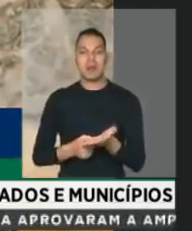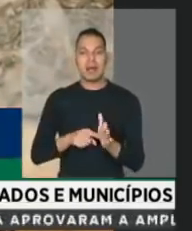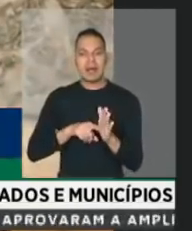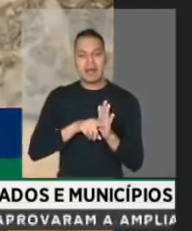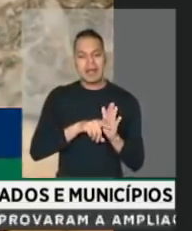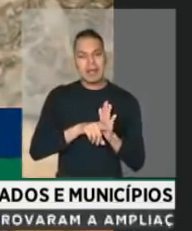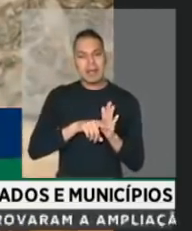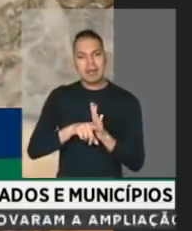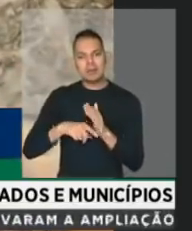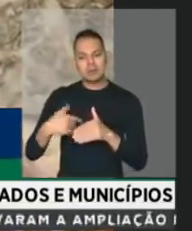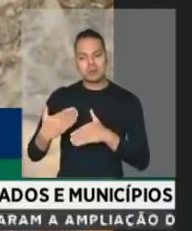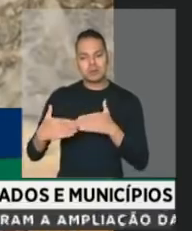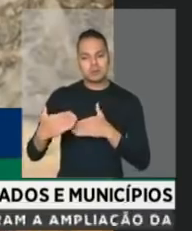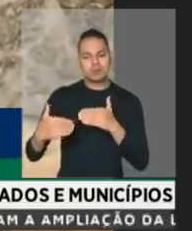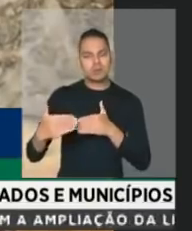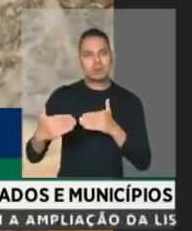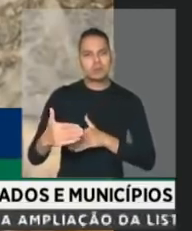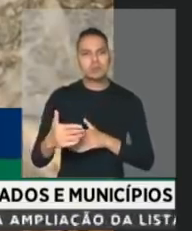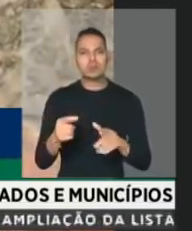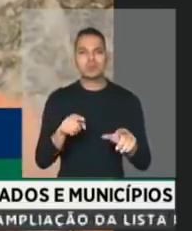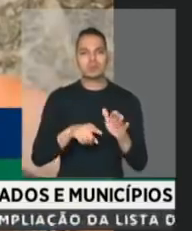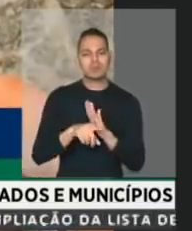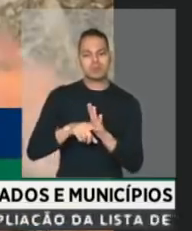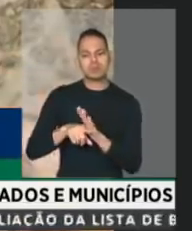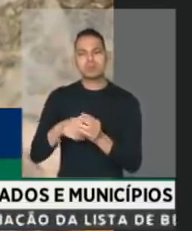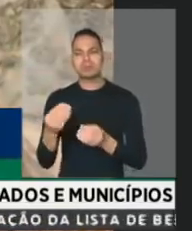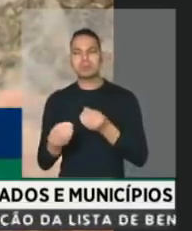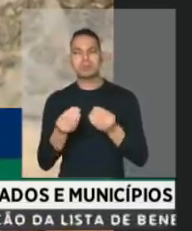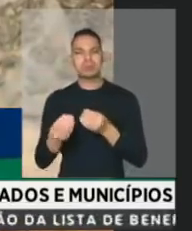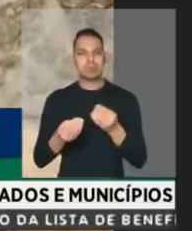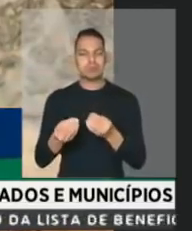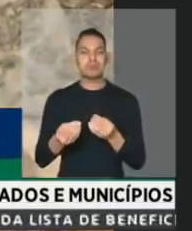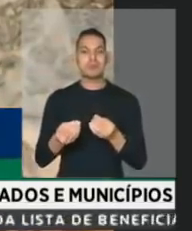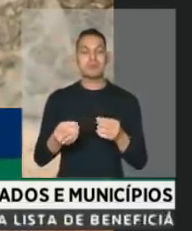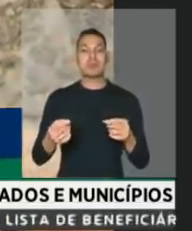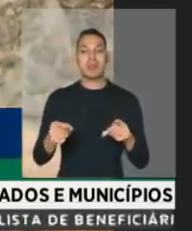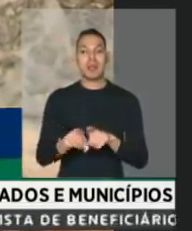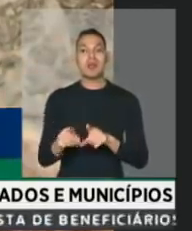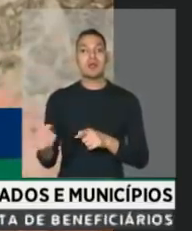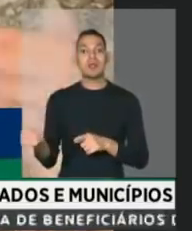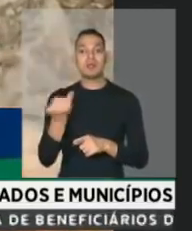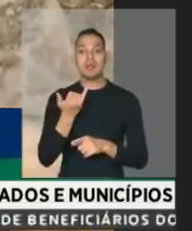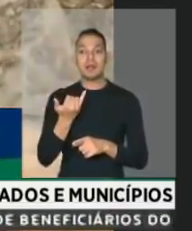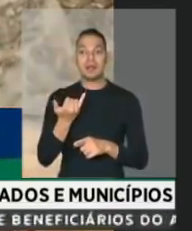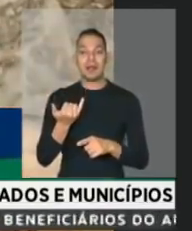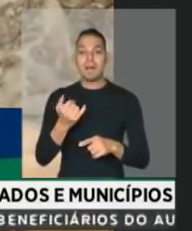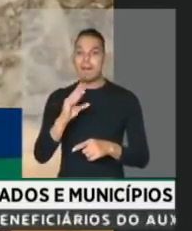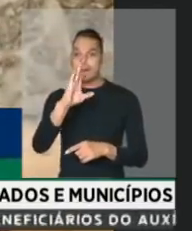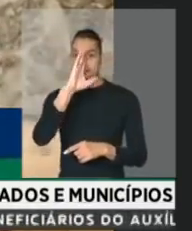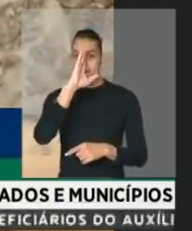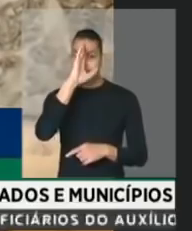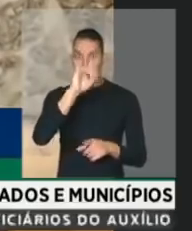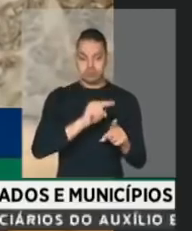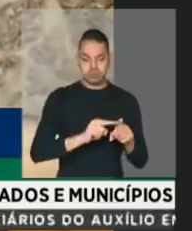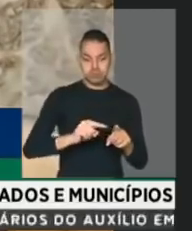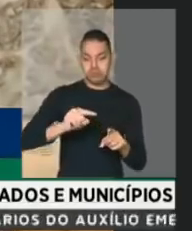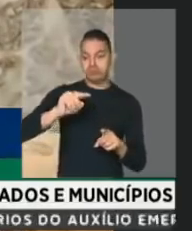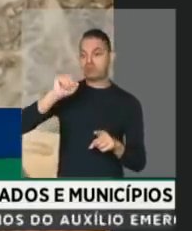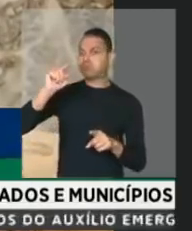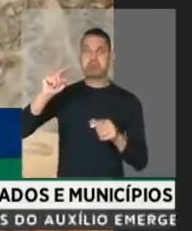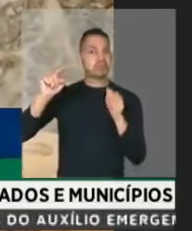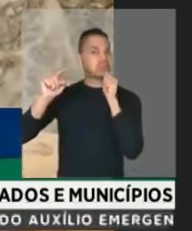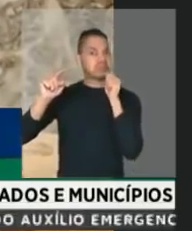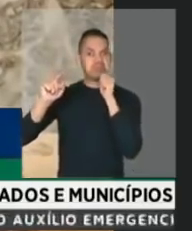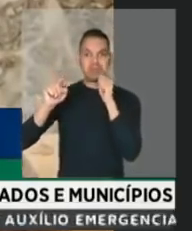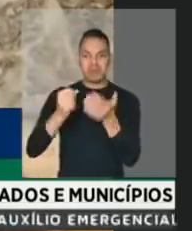analisam o processo e fazem projeções que ainda nos dizem que nós não chegamos no pico da pandemia. A